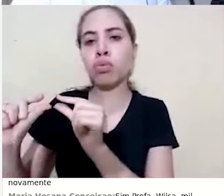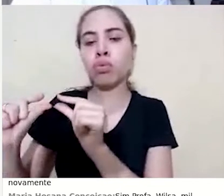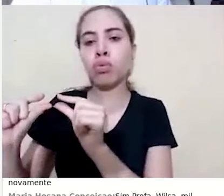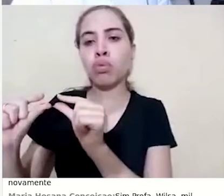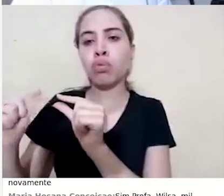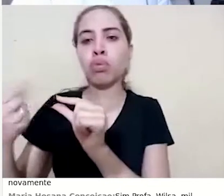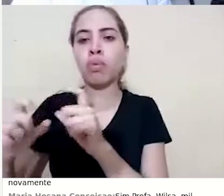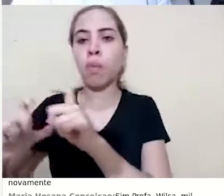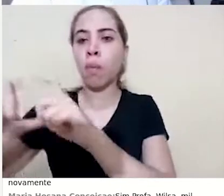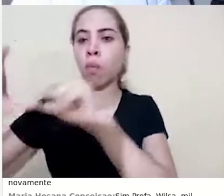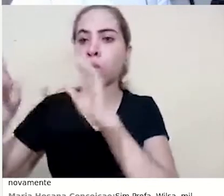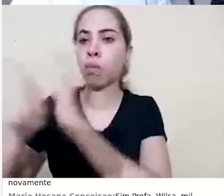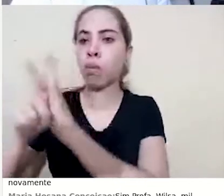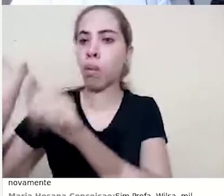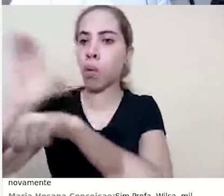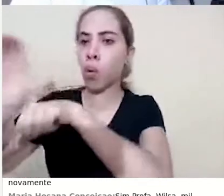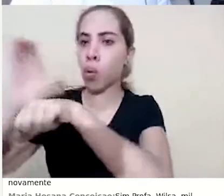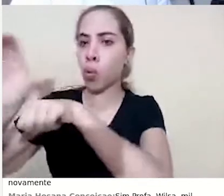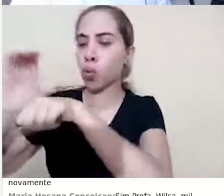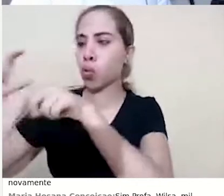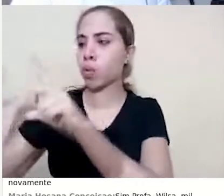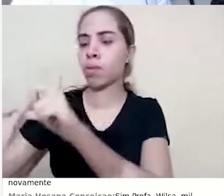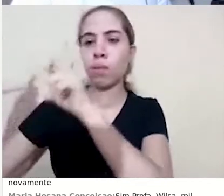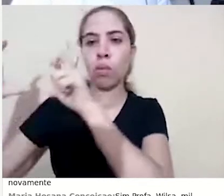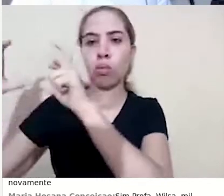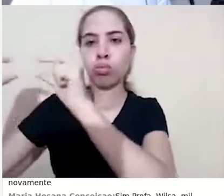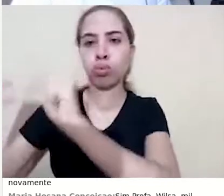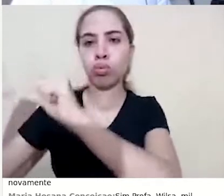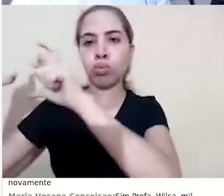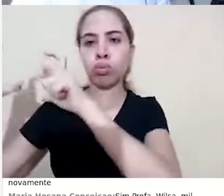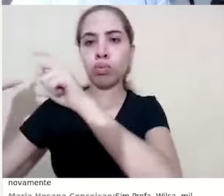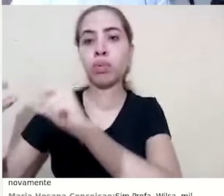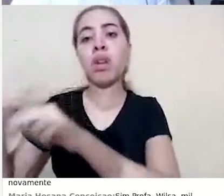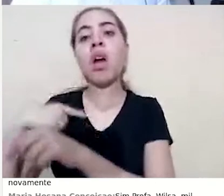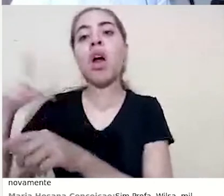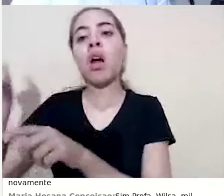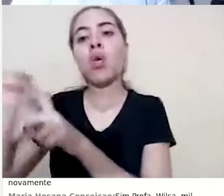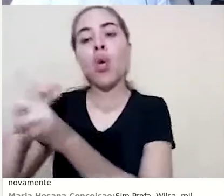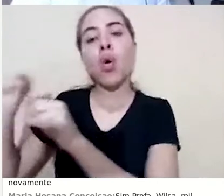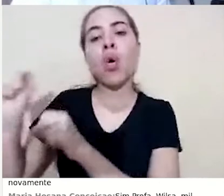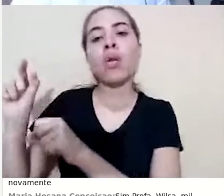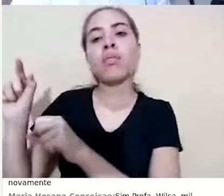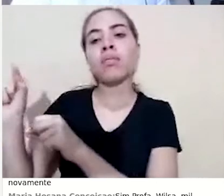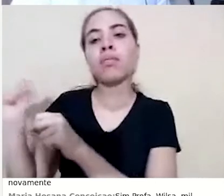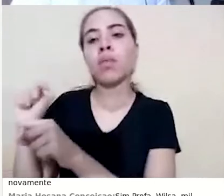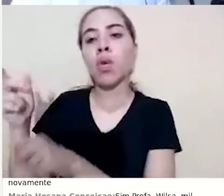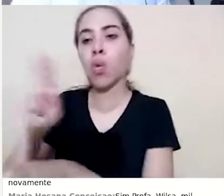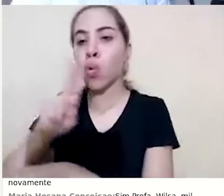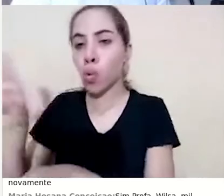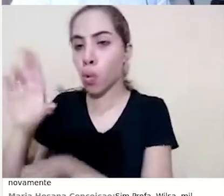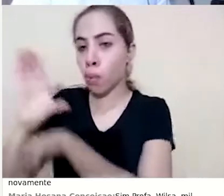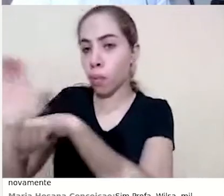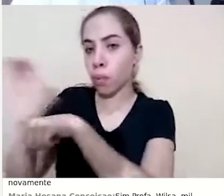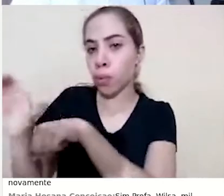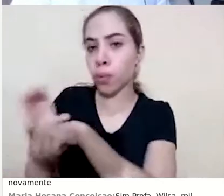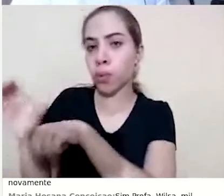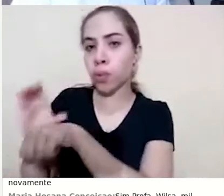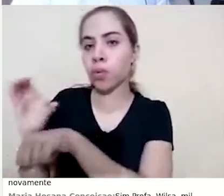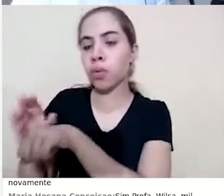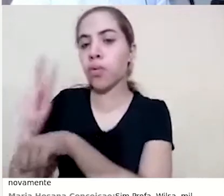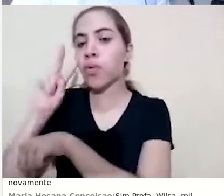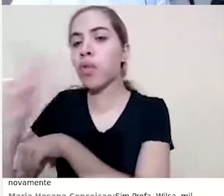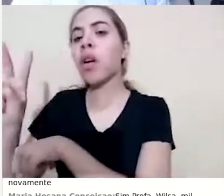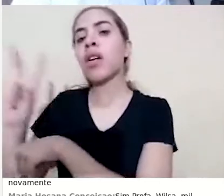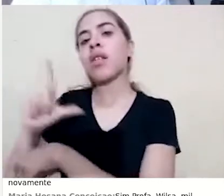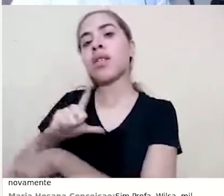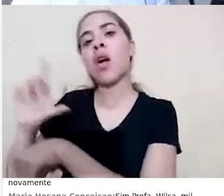aumentei os custos e diminui. Eu vejo o curso que eu estou selecionado aqui, o nome do curso vem aqui e então eu sei que eu estou